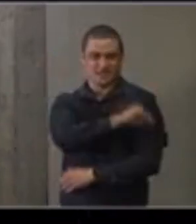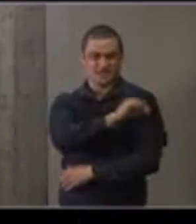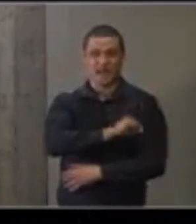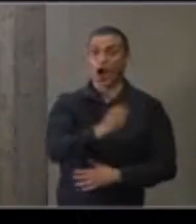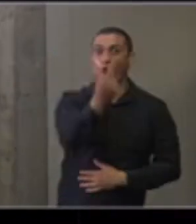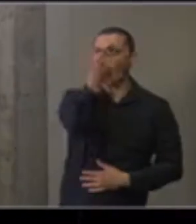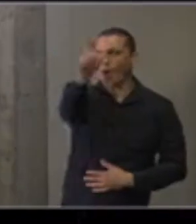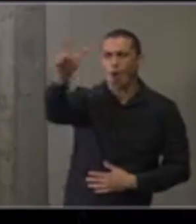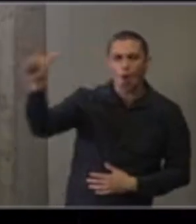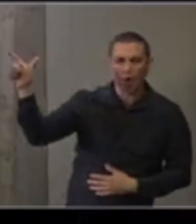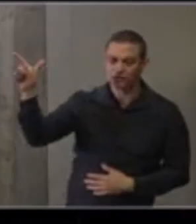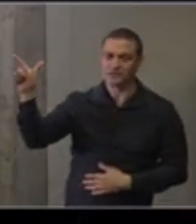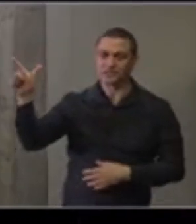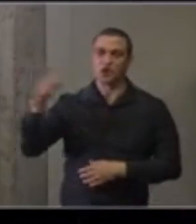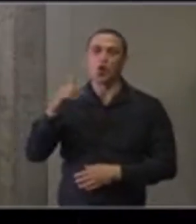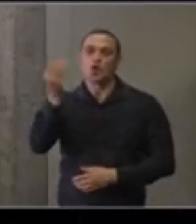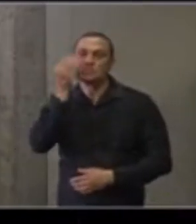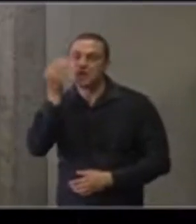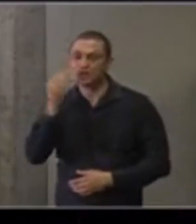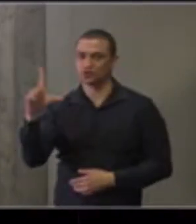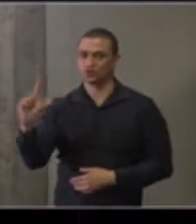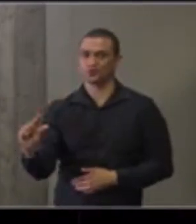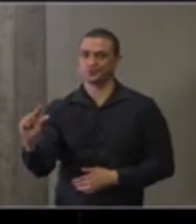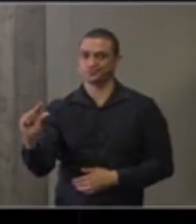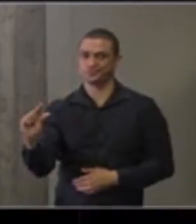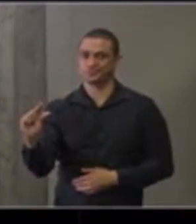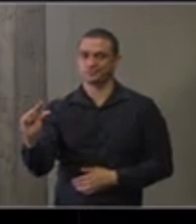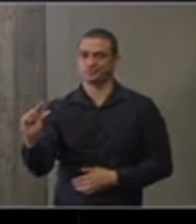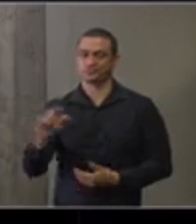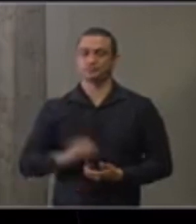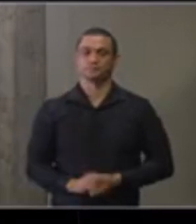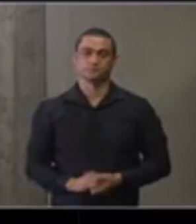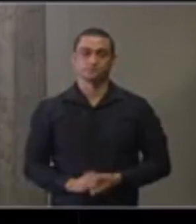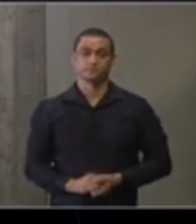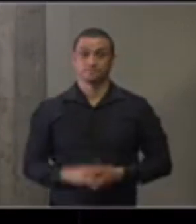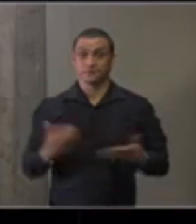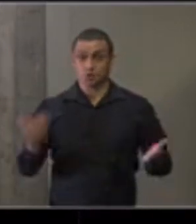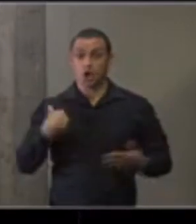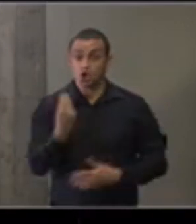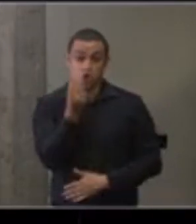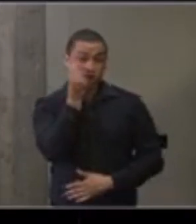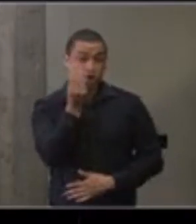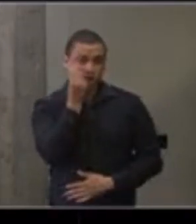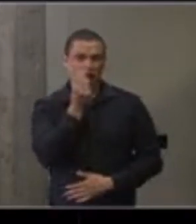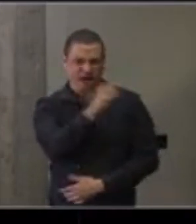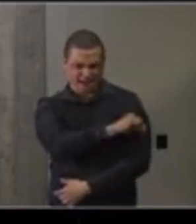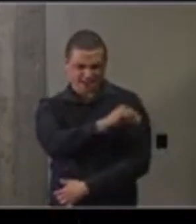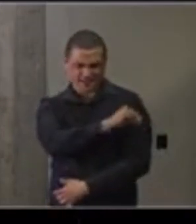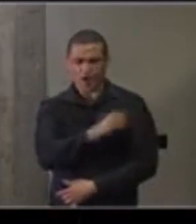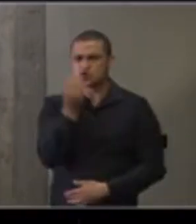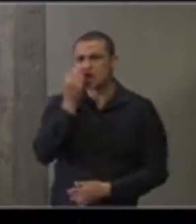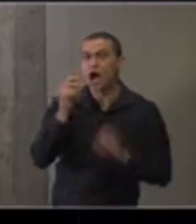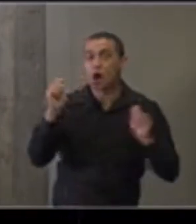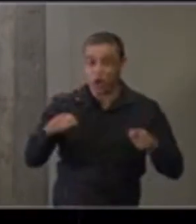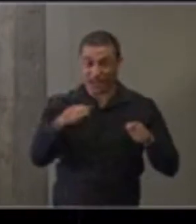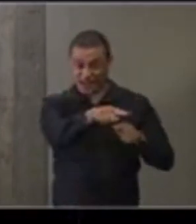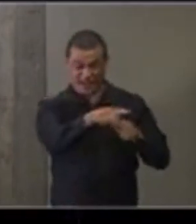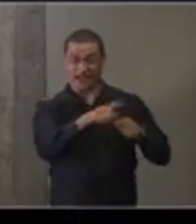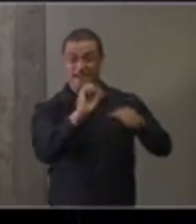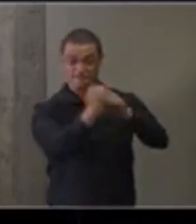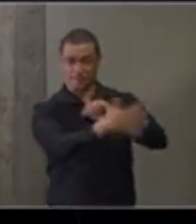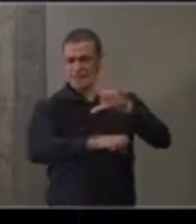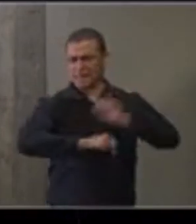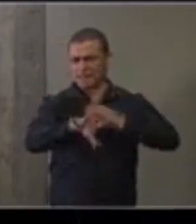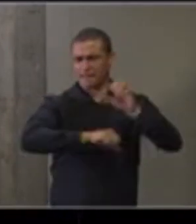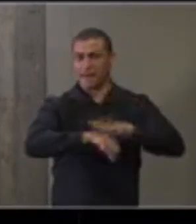testaram em termos da incidência da infecção. Nós fomos buscar testar a vacina onde a incidência era maior,